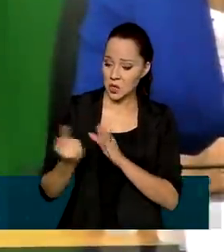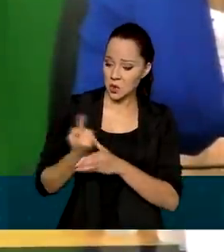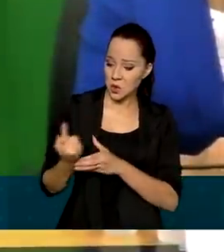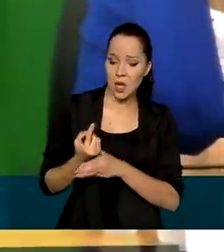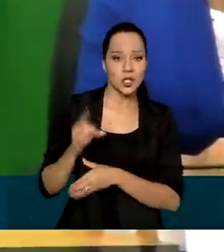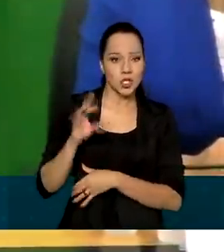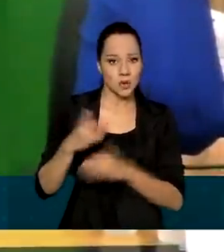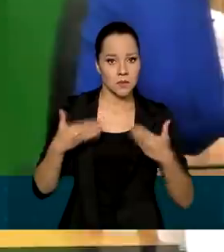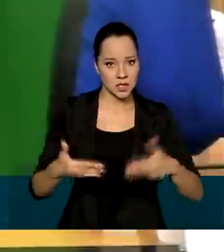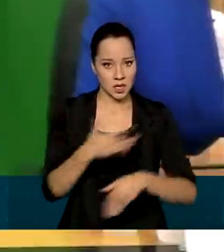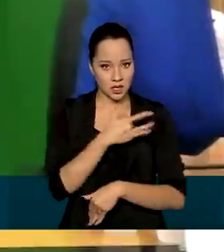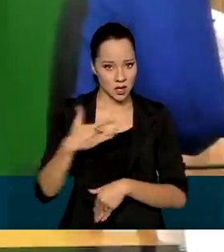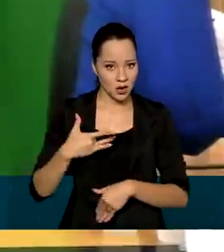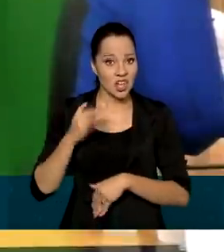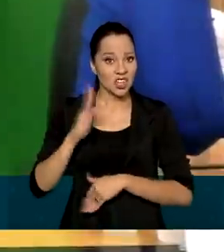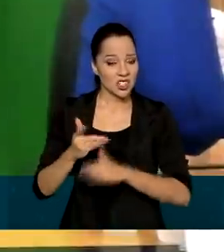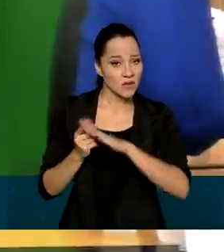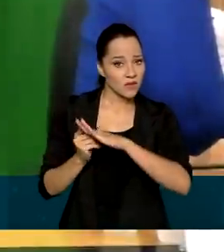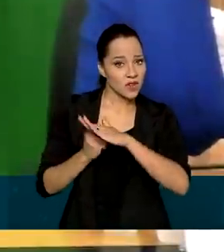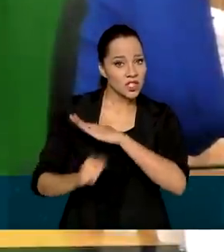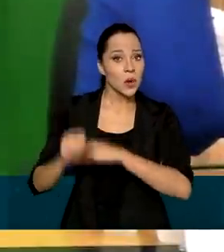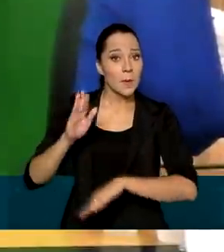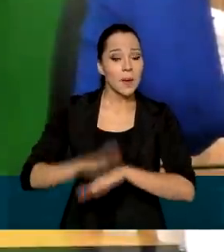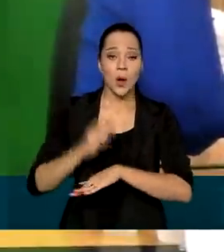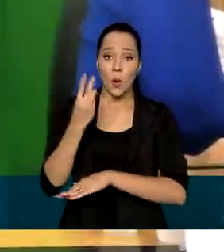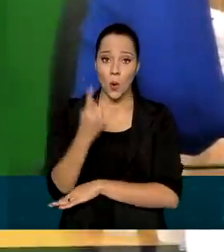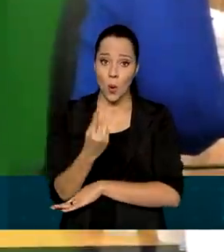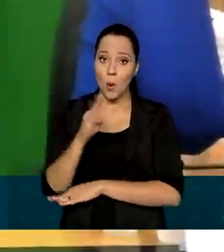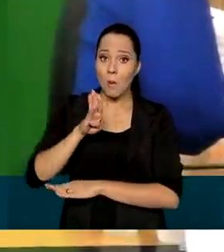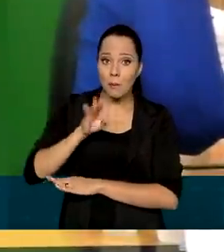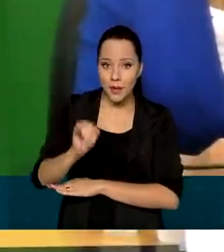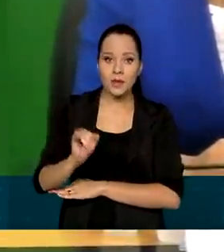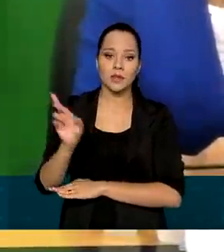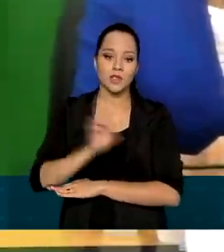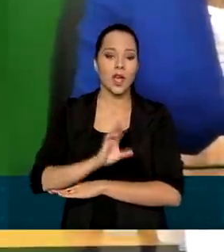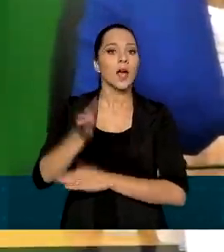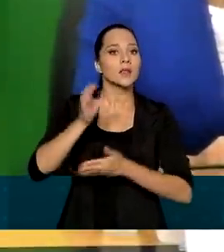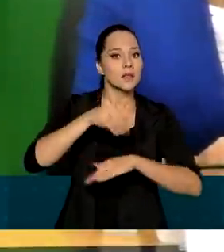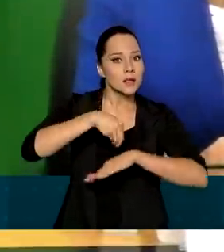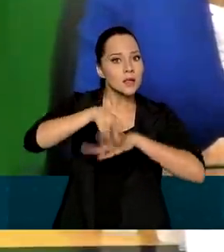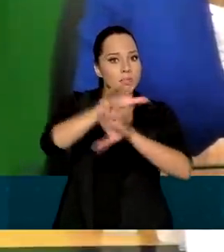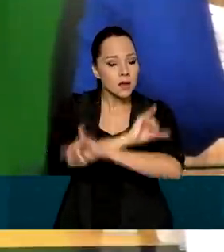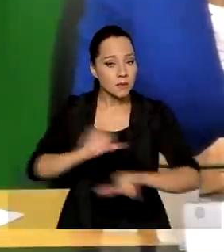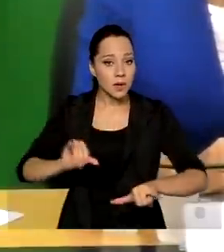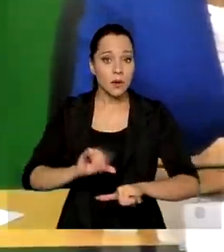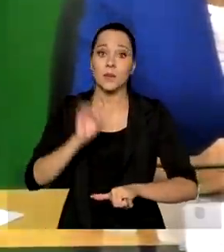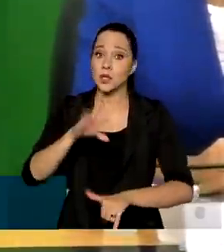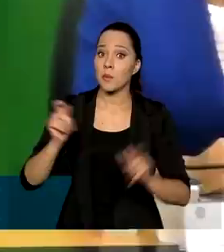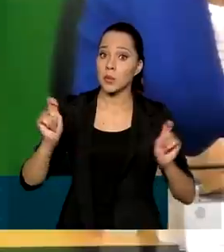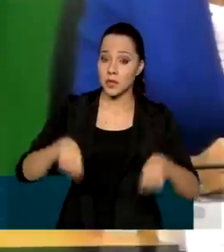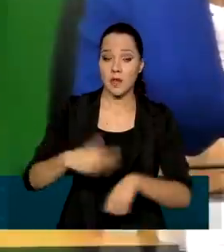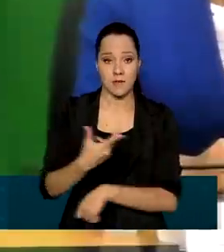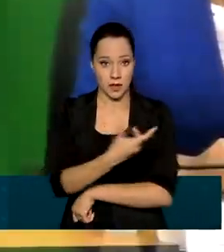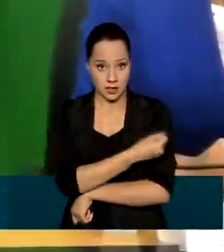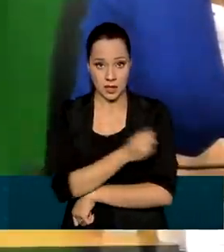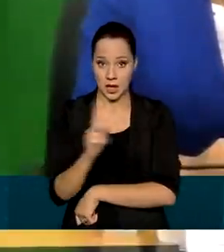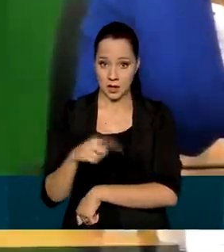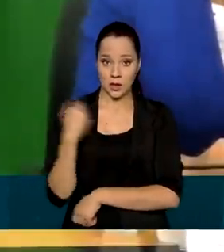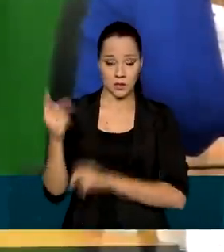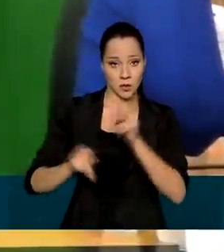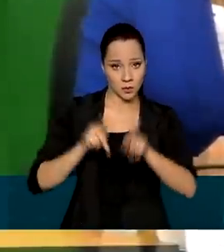Saúde, que já investiu mais de um bilhão de reais nessa campanha. Mas só é possível vacinar a nossa